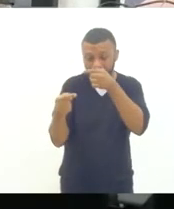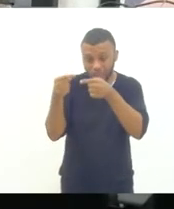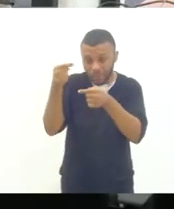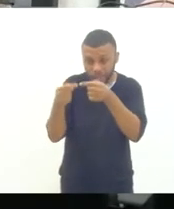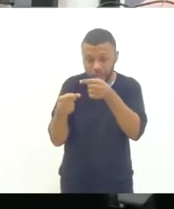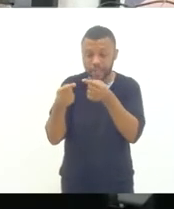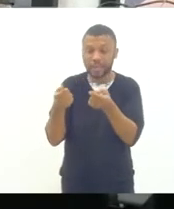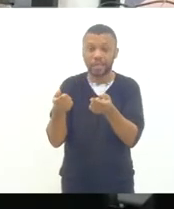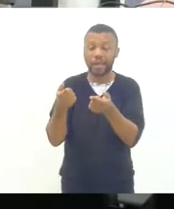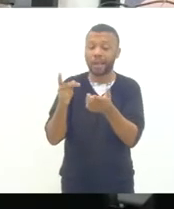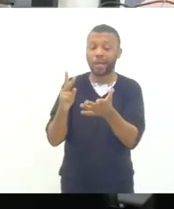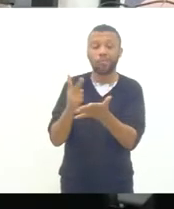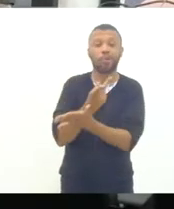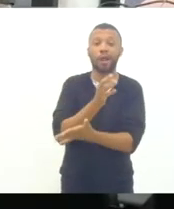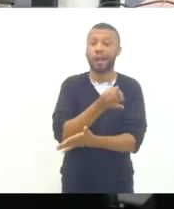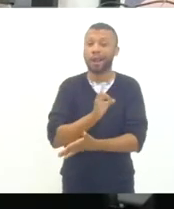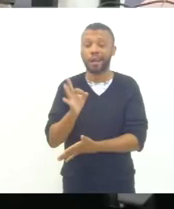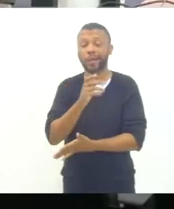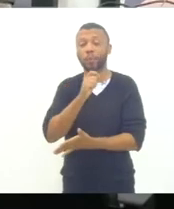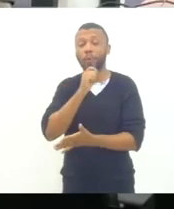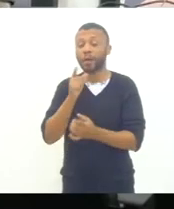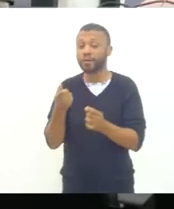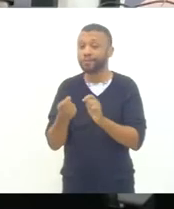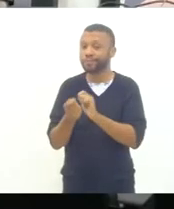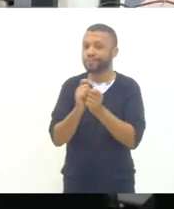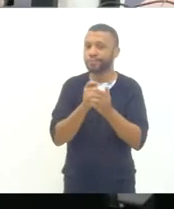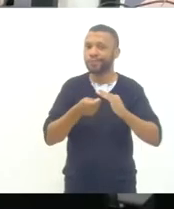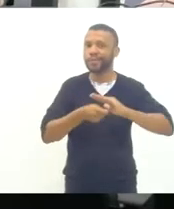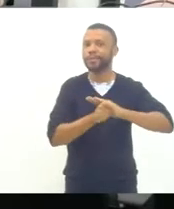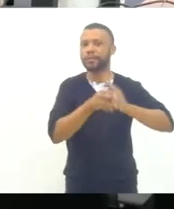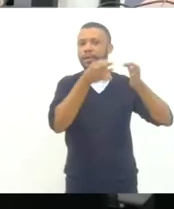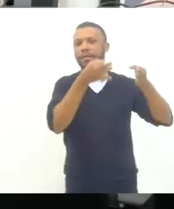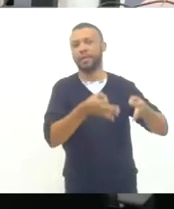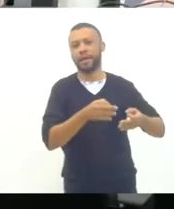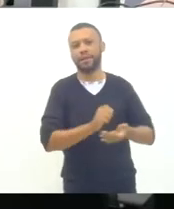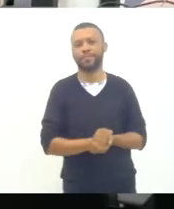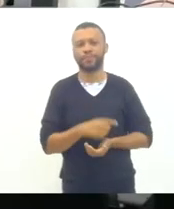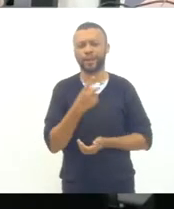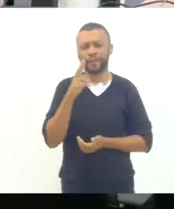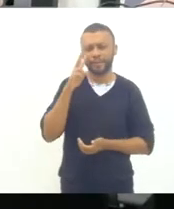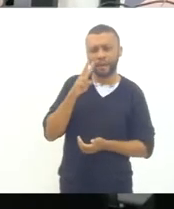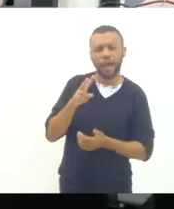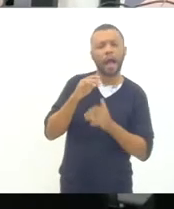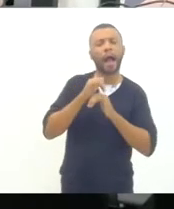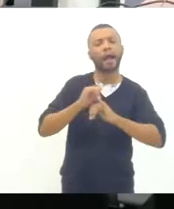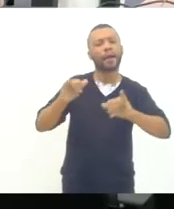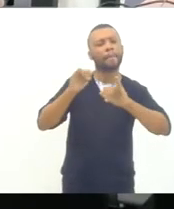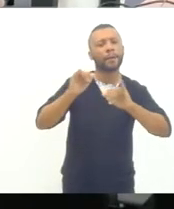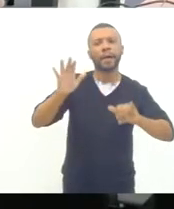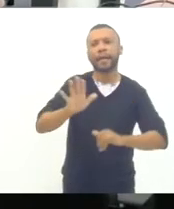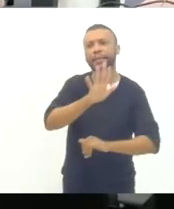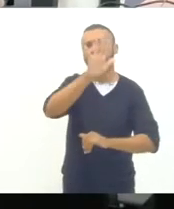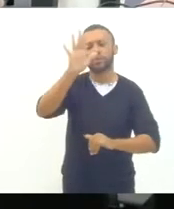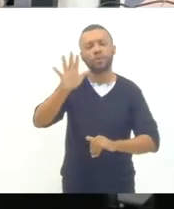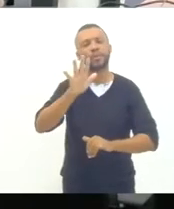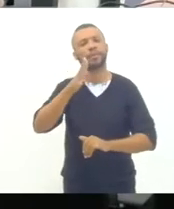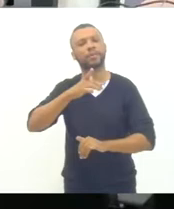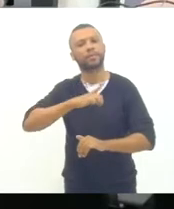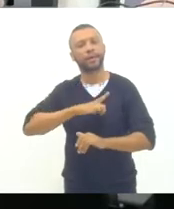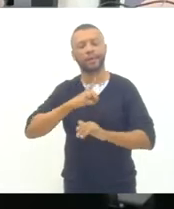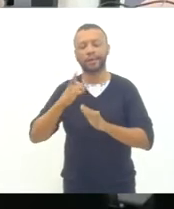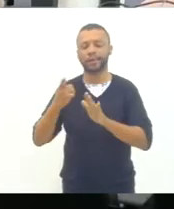financiamento educacional adequado então quando a gente vê a campanha nacional imbuída desse